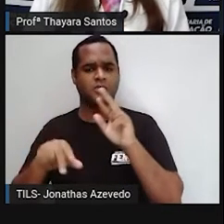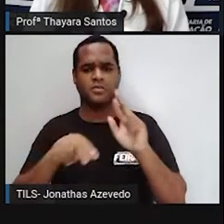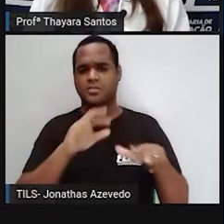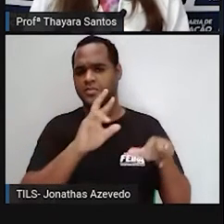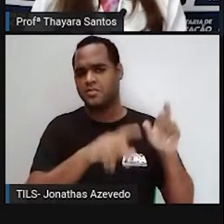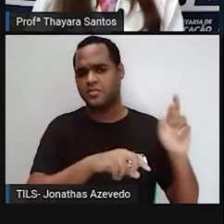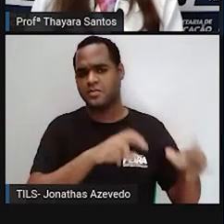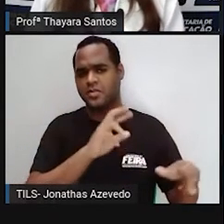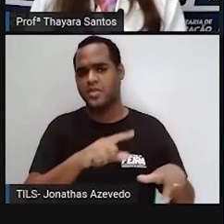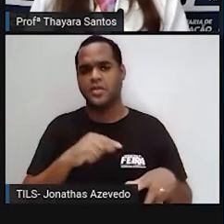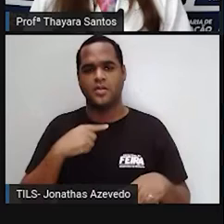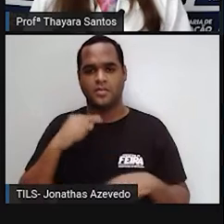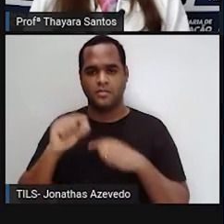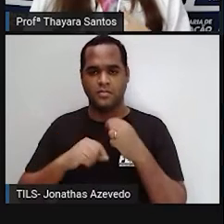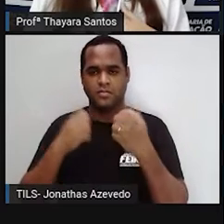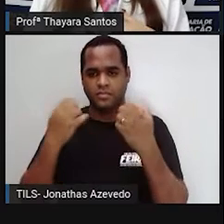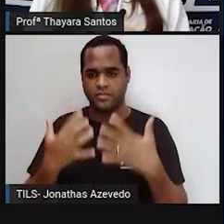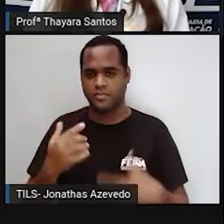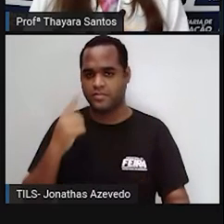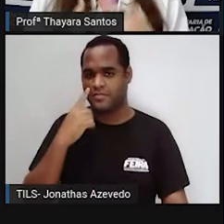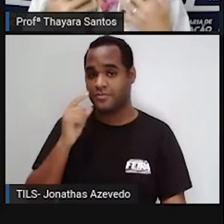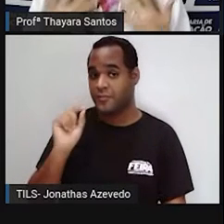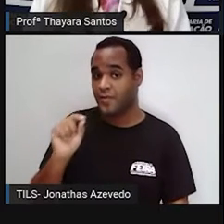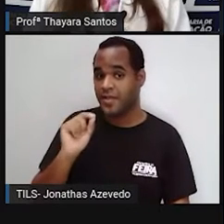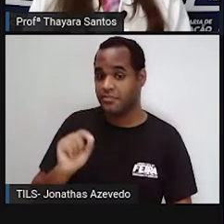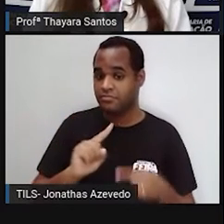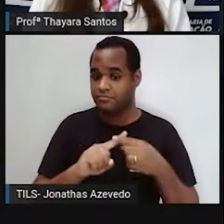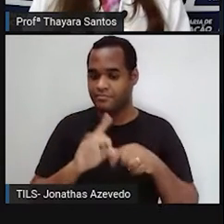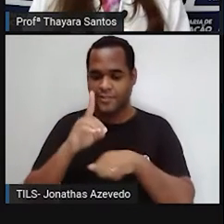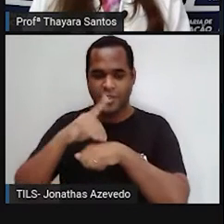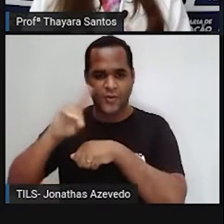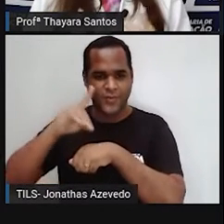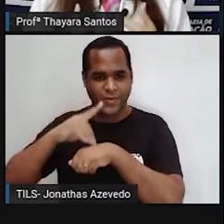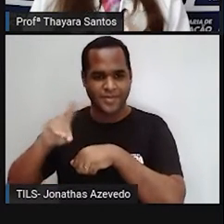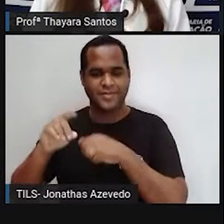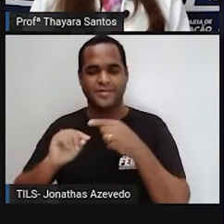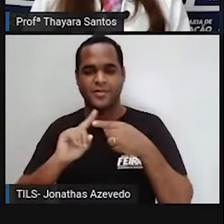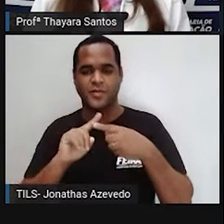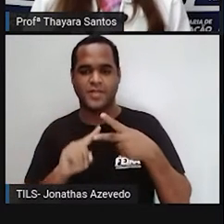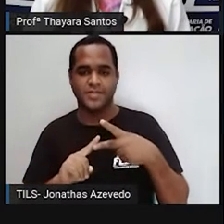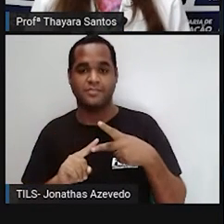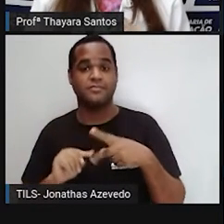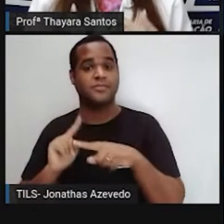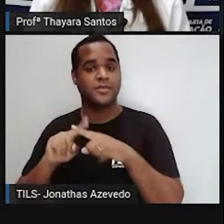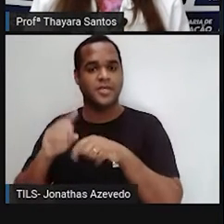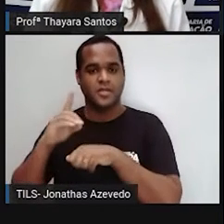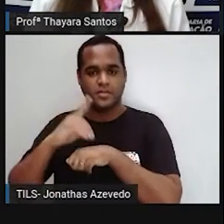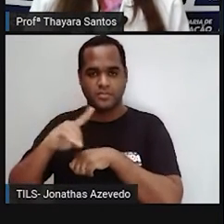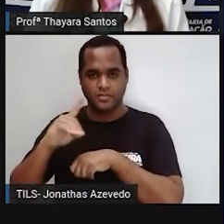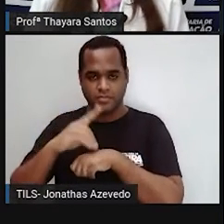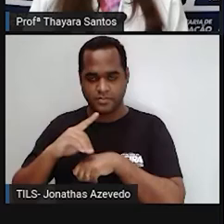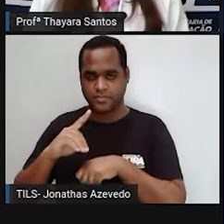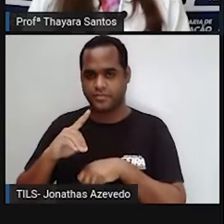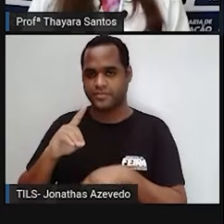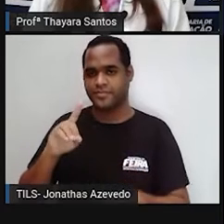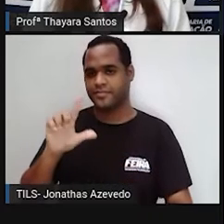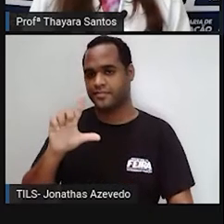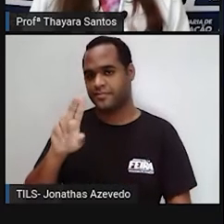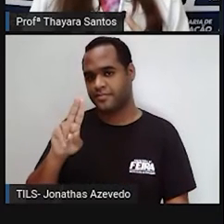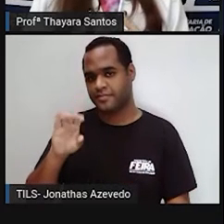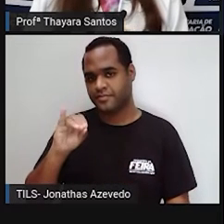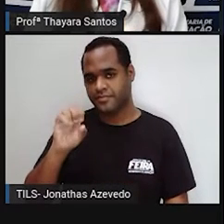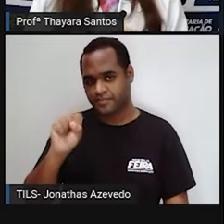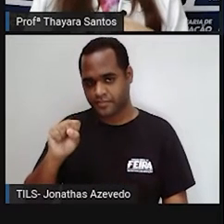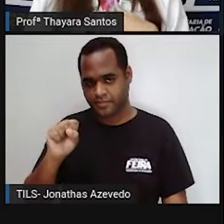a gente hoje vai contar com a participação especial de duas doutoras aqui. A primeira é a doutora Luisa Maria de Aliviegas.